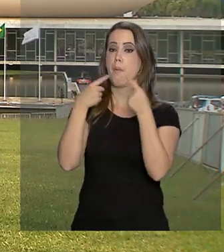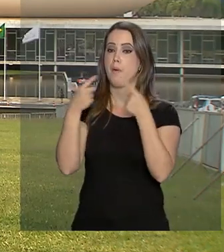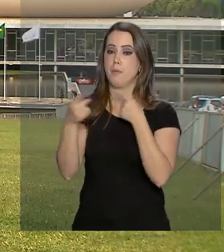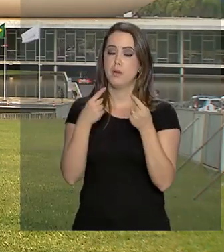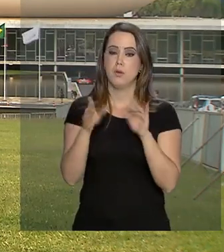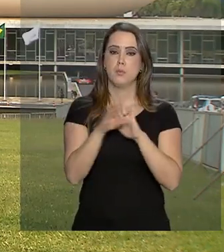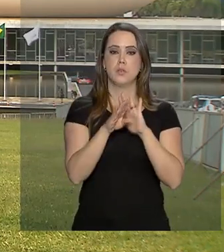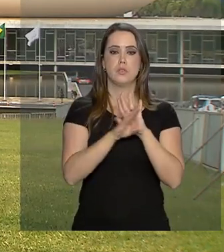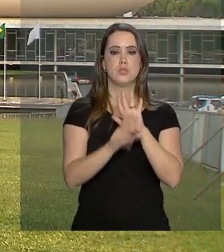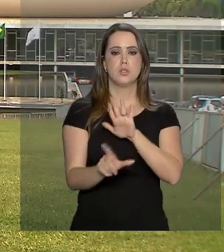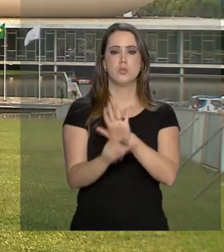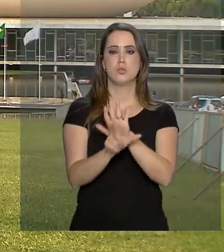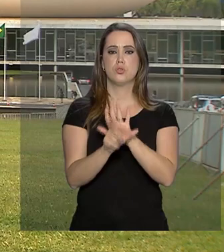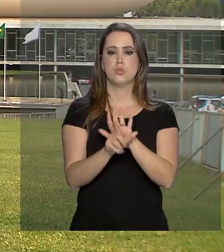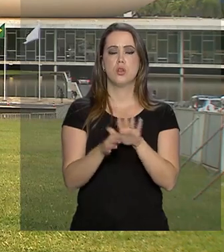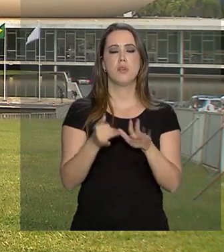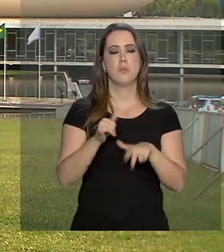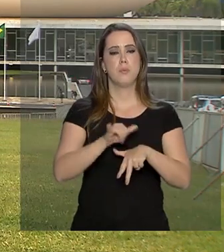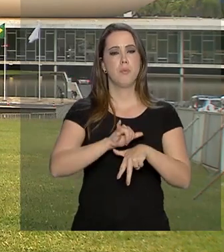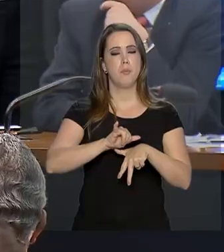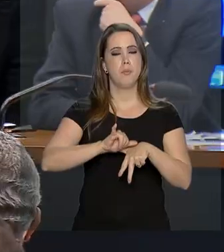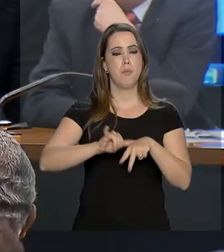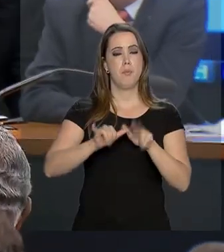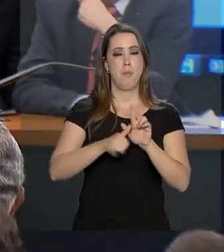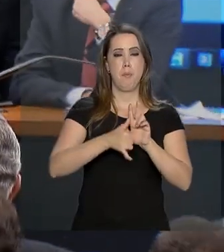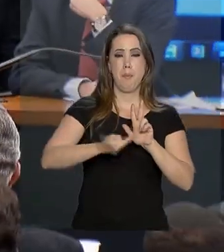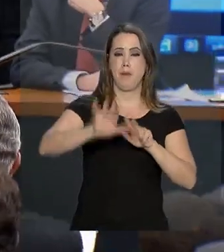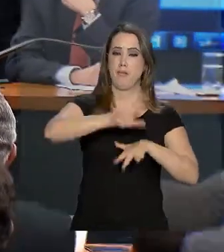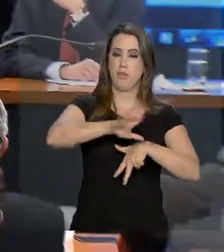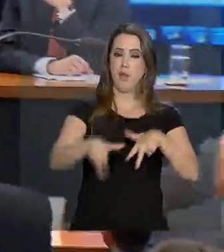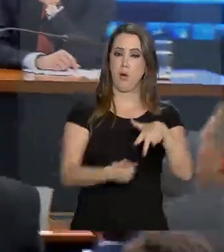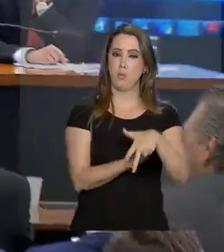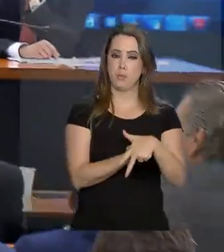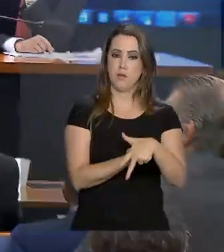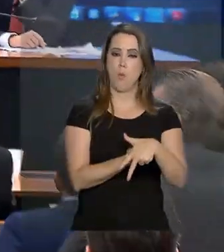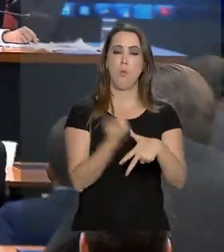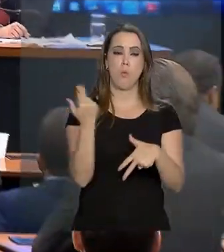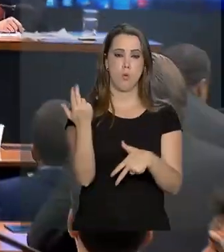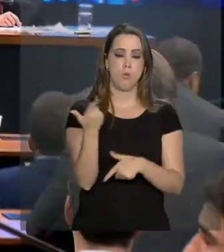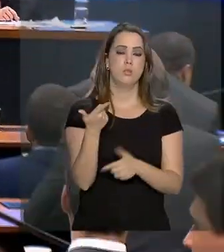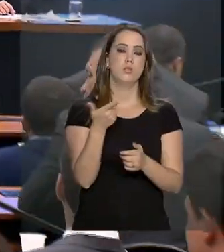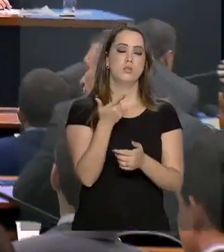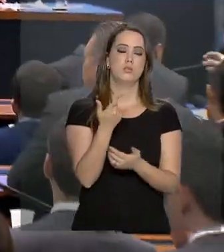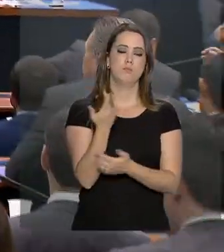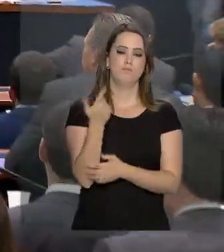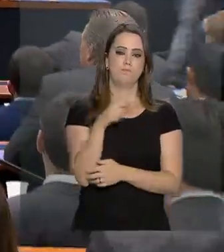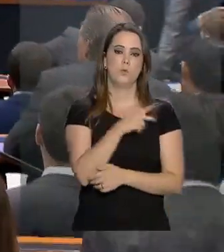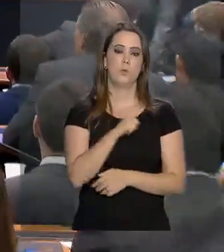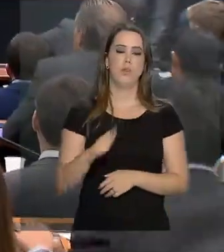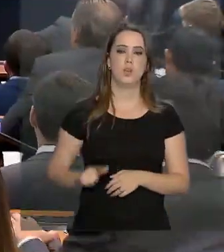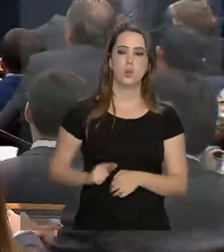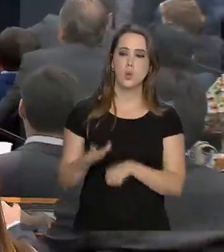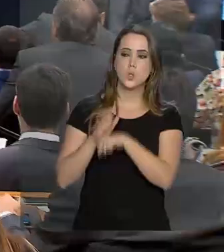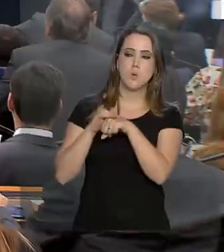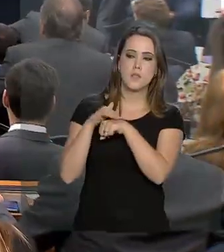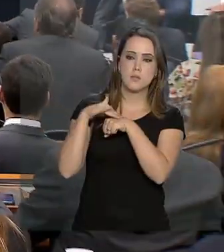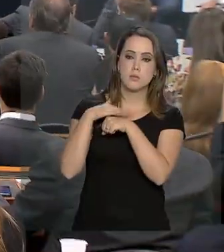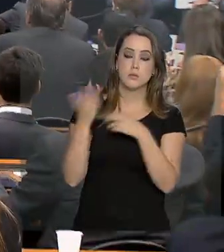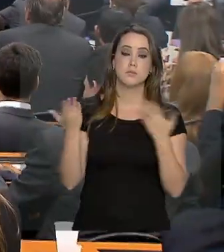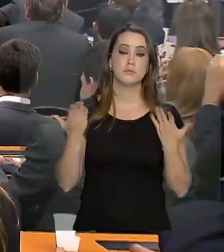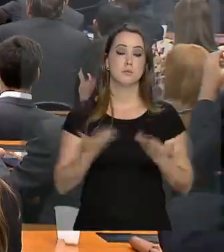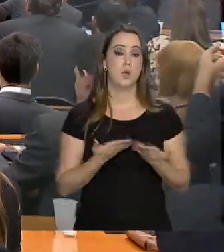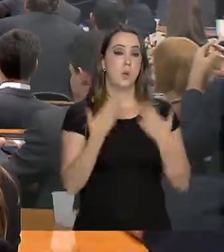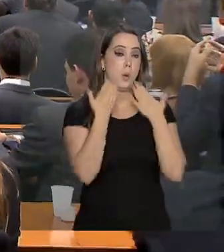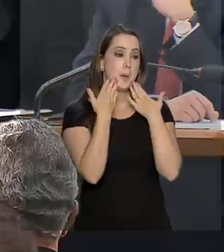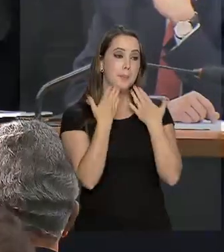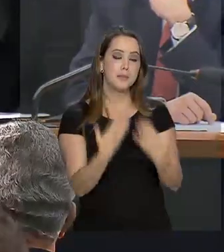de projeto de lei anticorrupção nesta quarta-feira. Assim como foi feito com os governadores no início da semana, o ministro